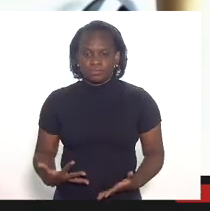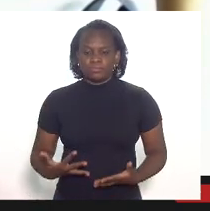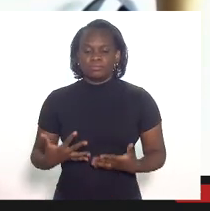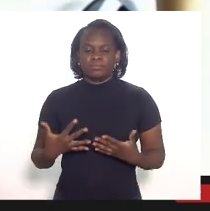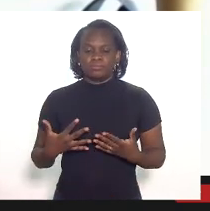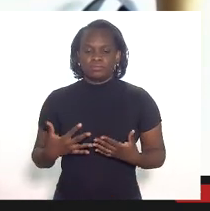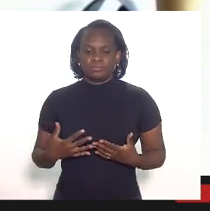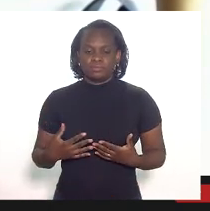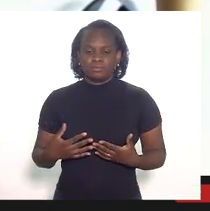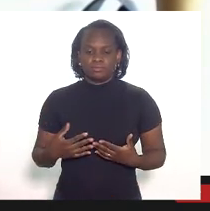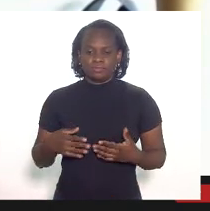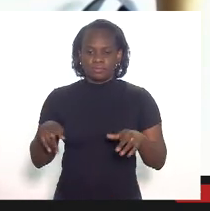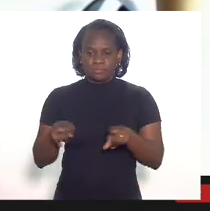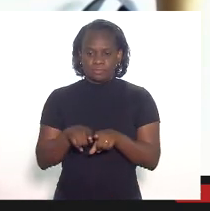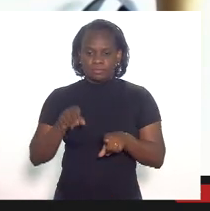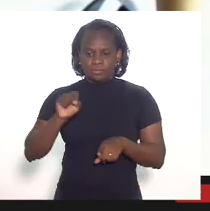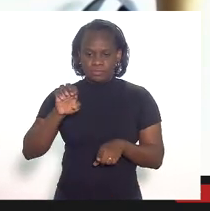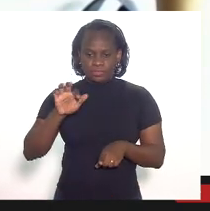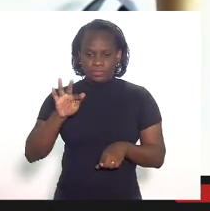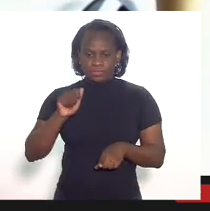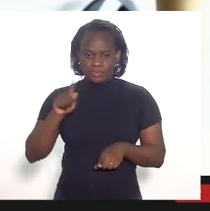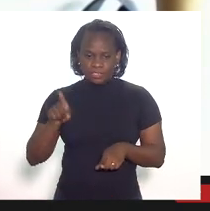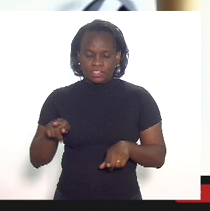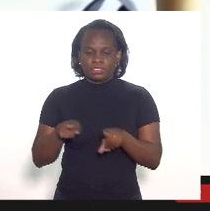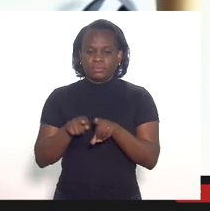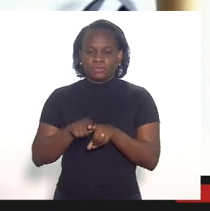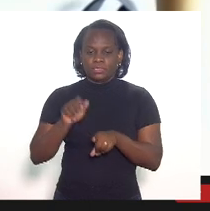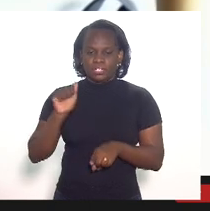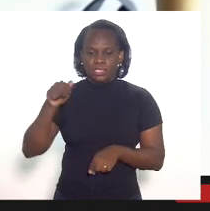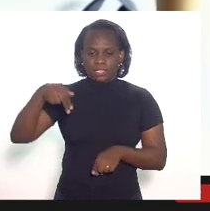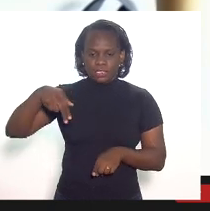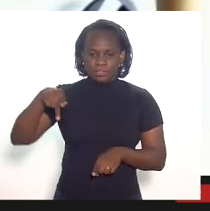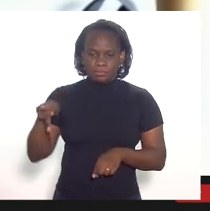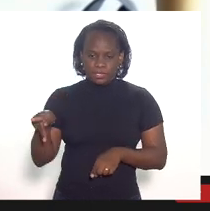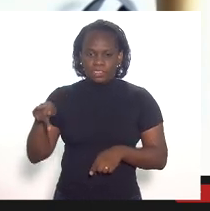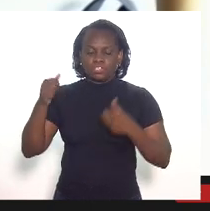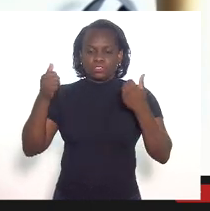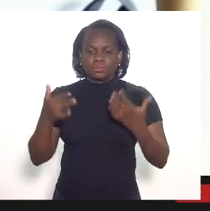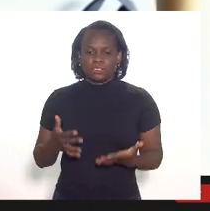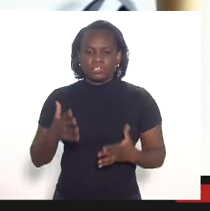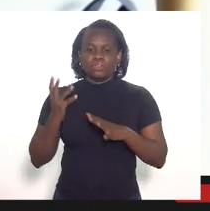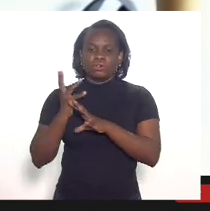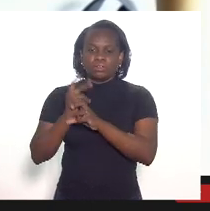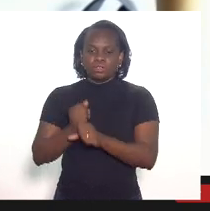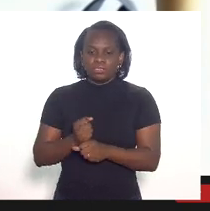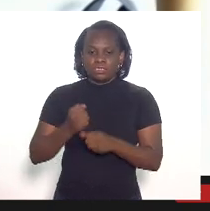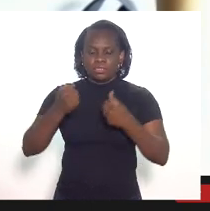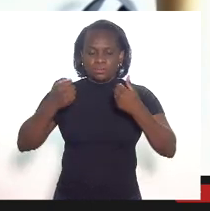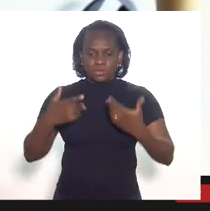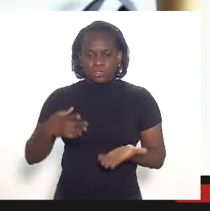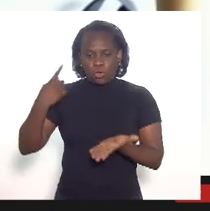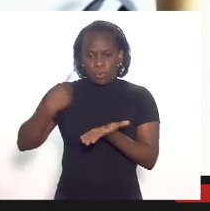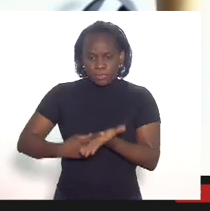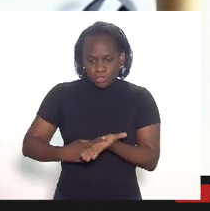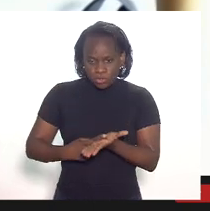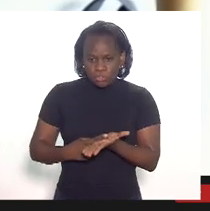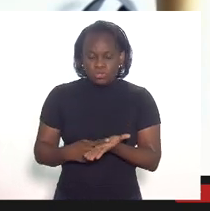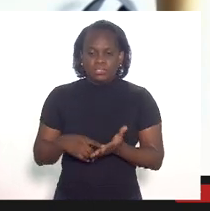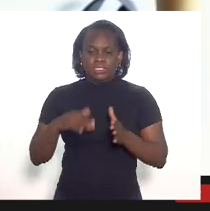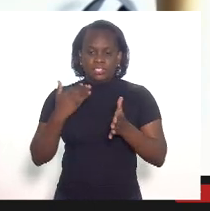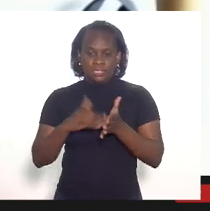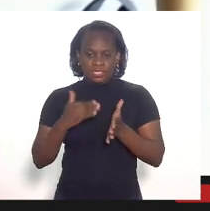pela Cefaz e a NP sobre o escopo do convênio a ser celebrado entre a